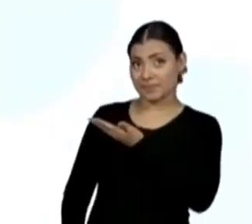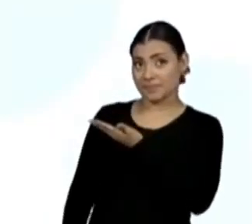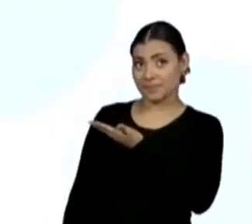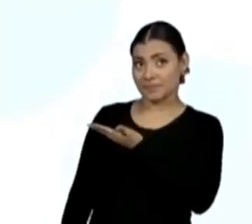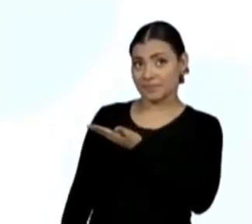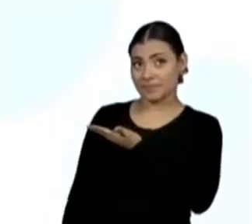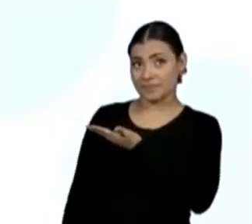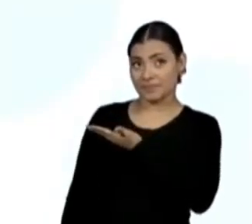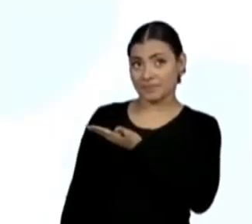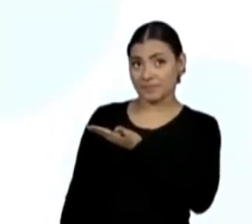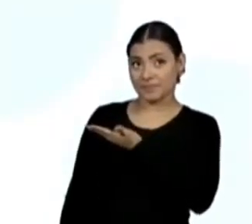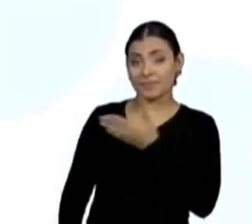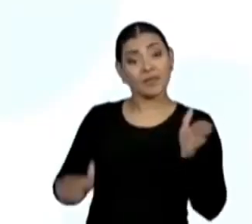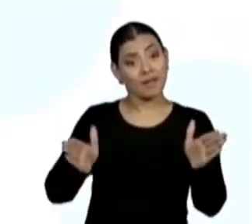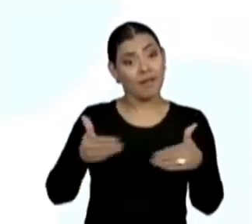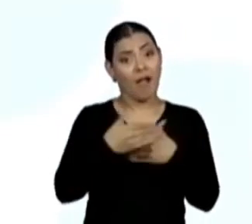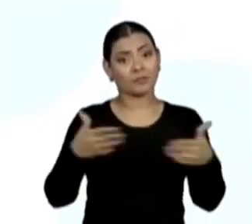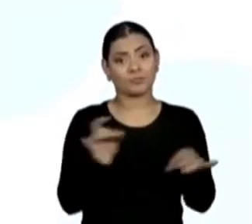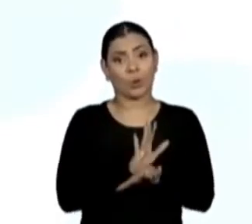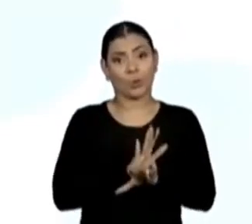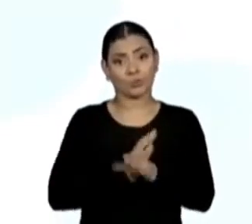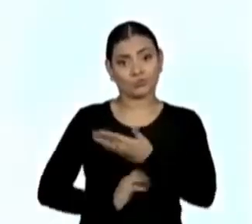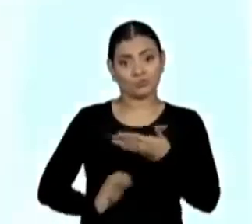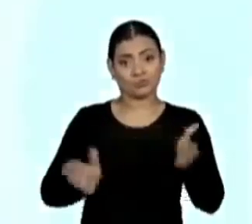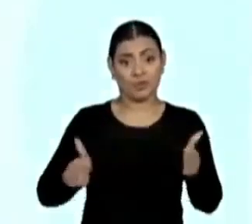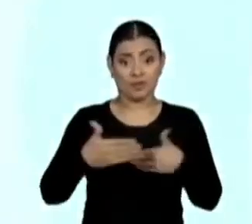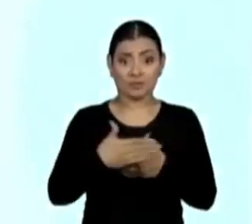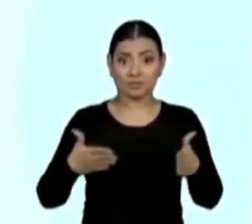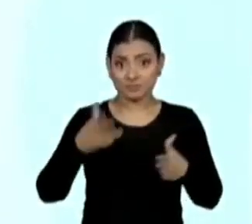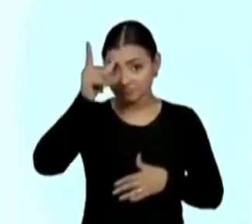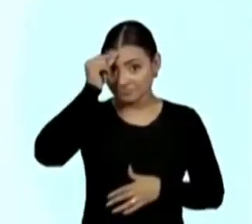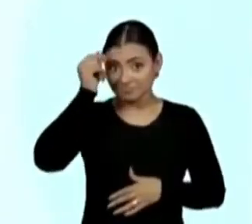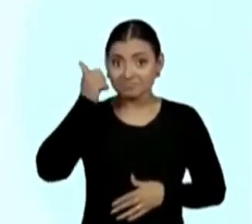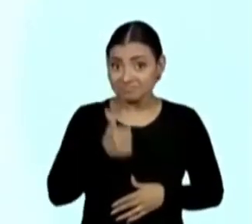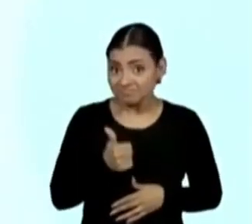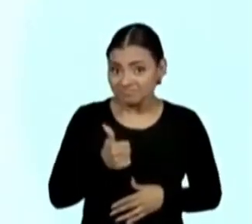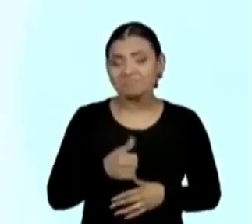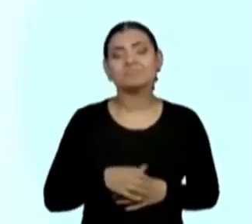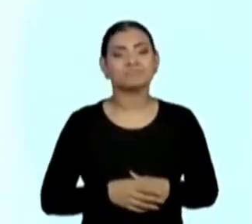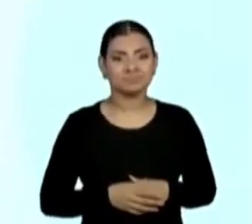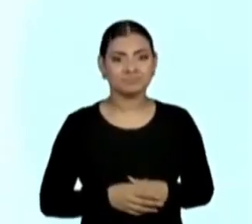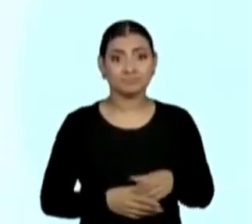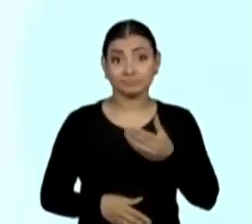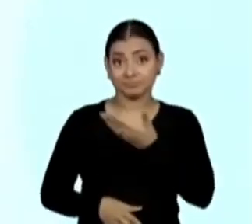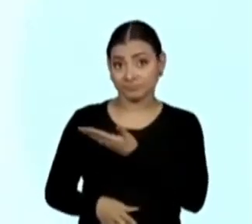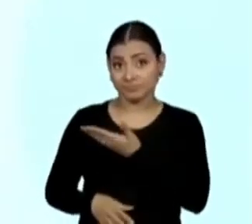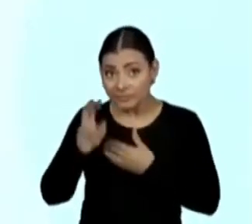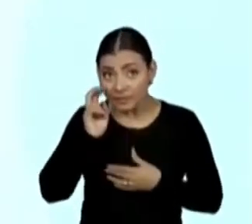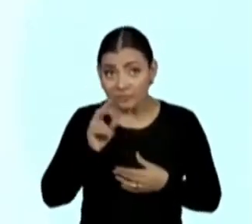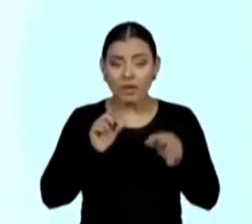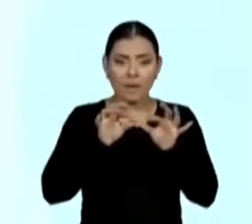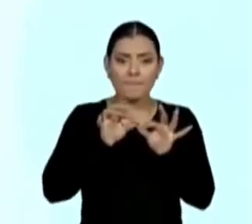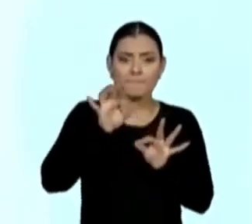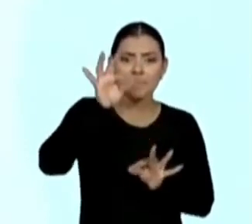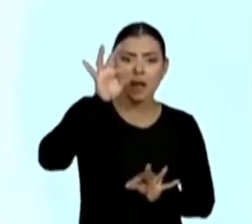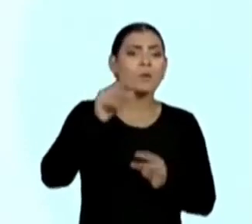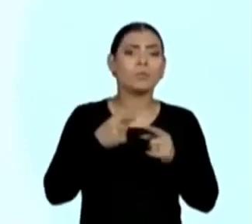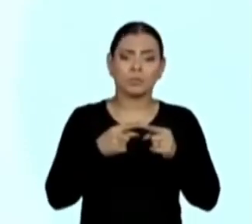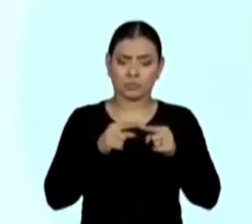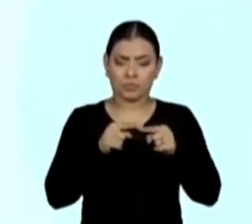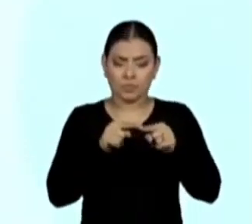Olha! Funcionou! Ufa! Observem! Eu fiz um tracejado